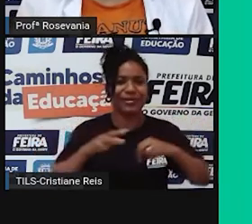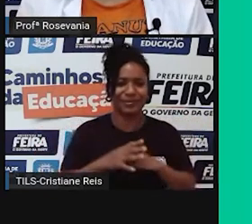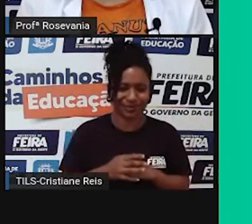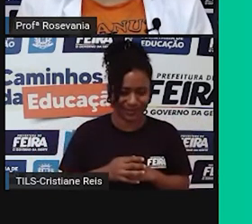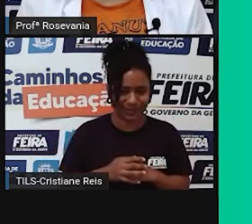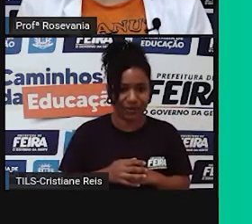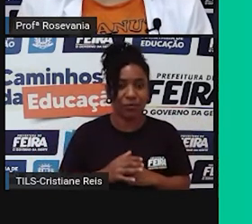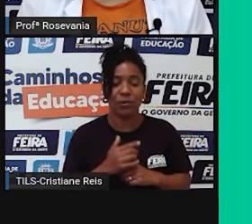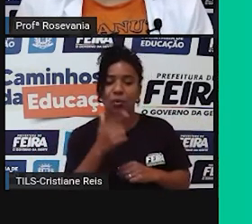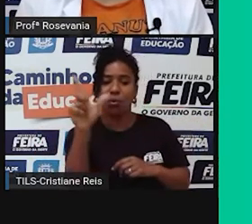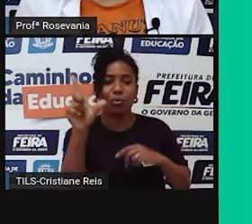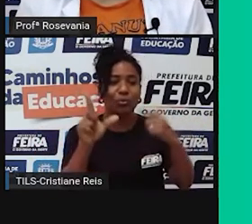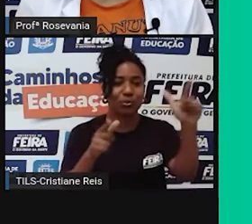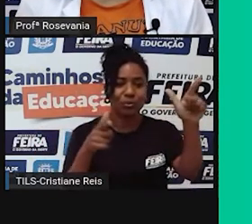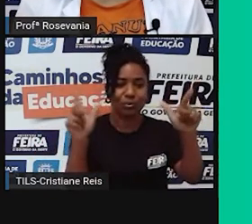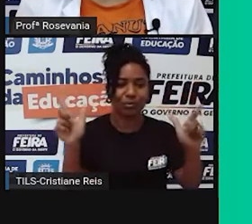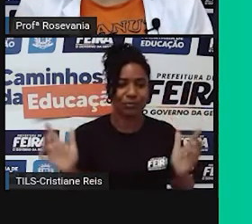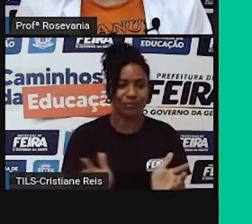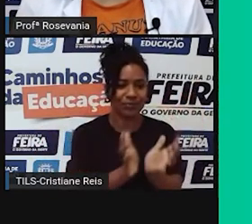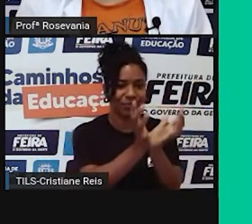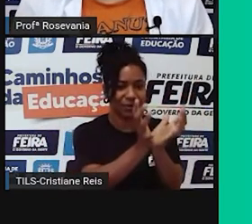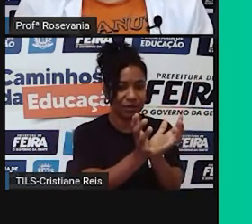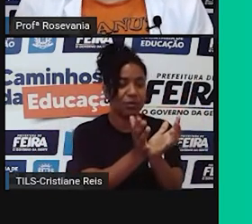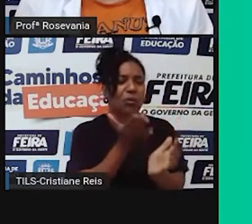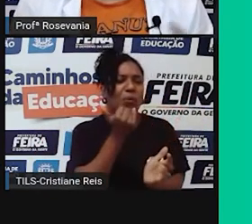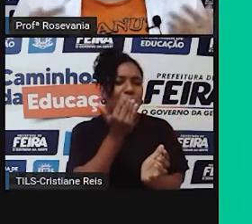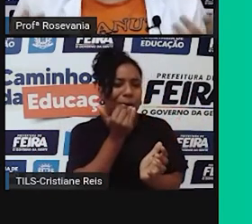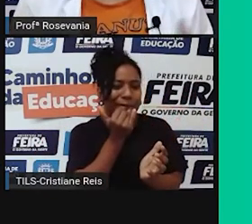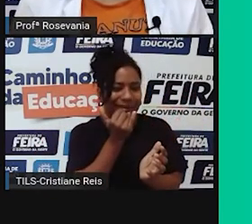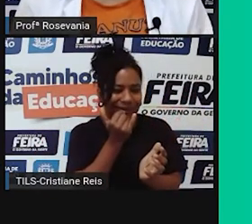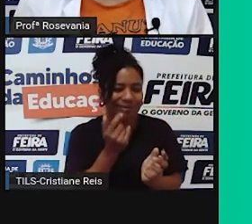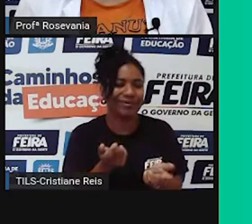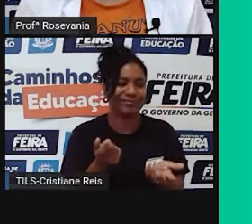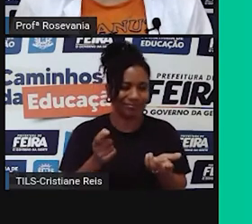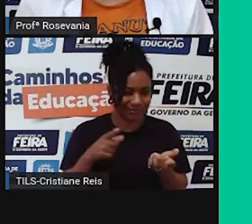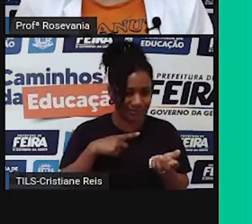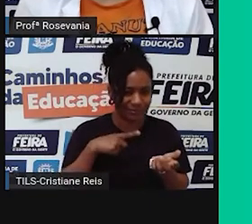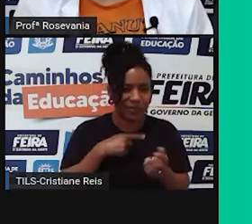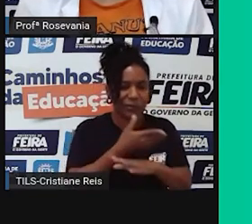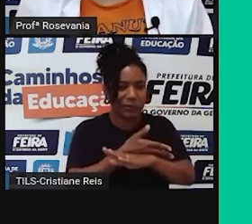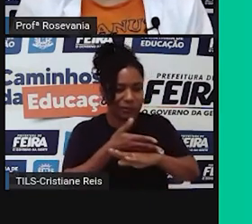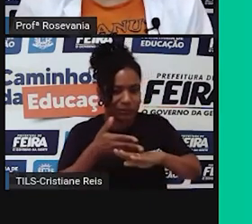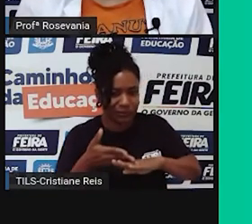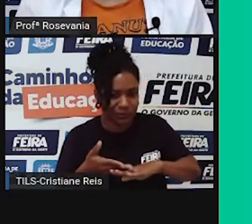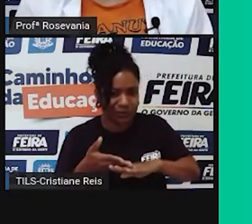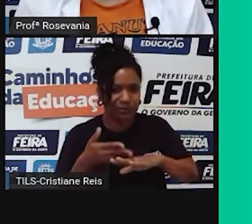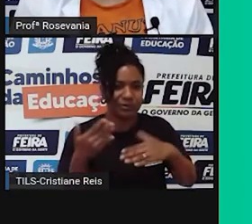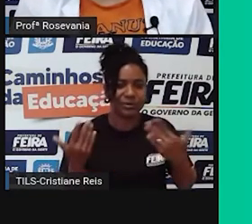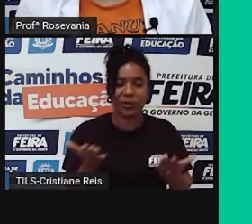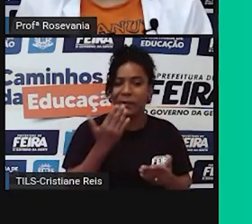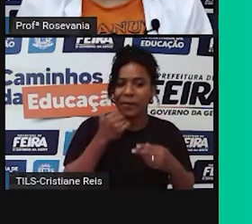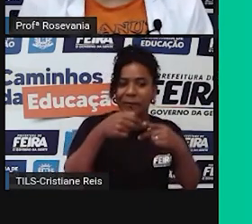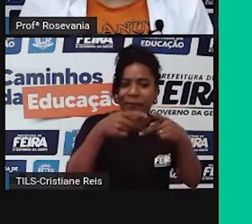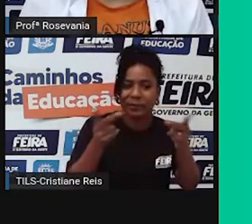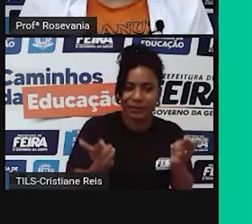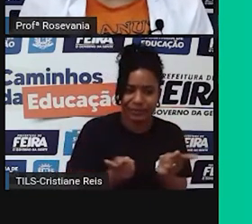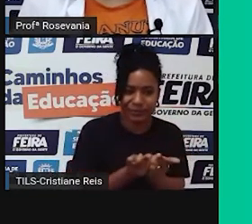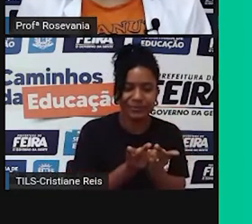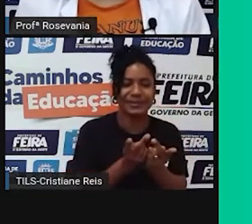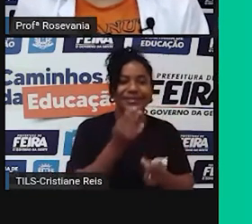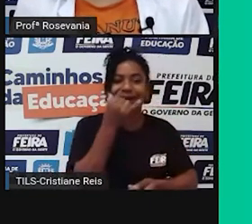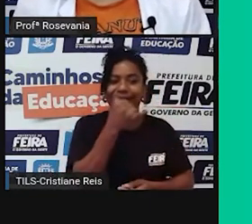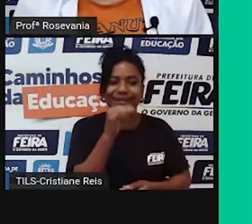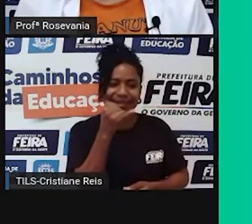poderia falar, né, principalmente na parte da comida, e aí vocês sabem, né, vários, como essa questão de comer pizza, que foram, né, dos